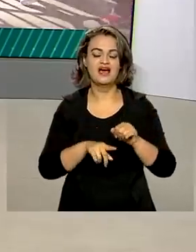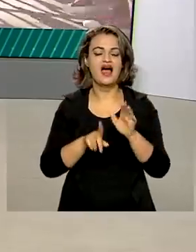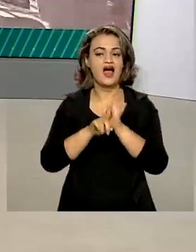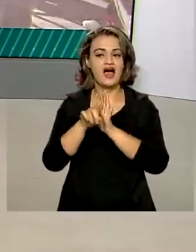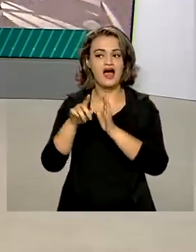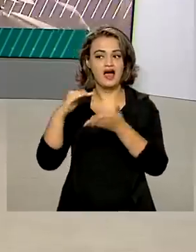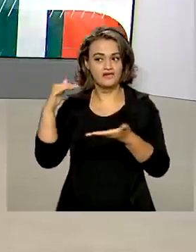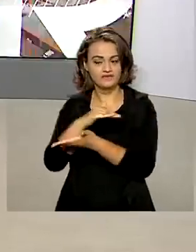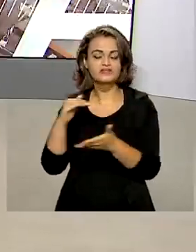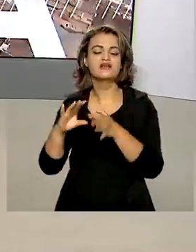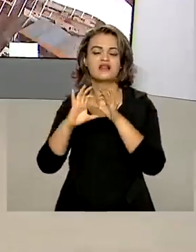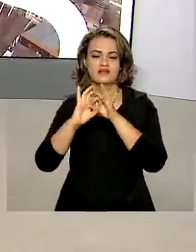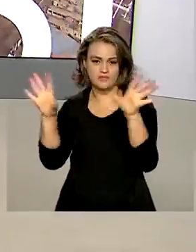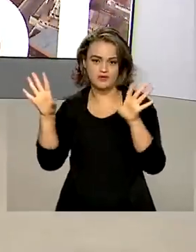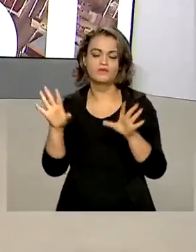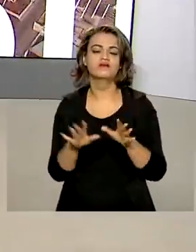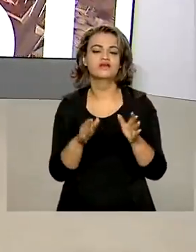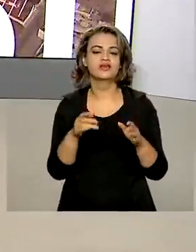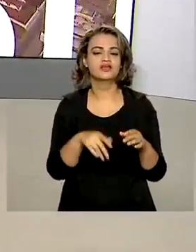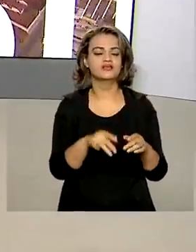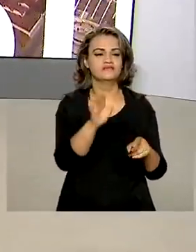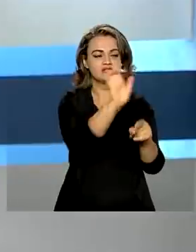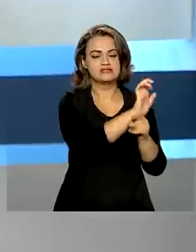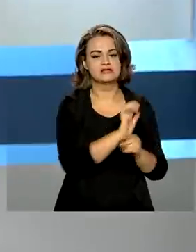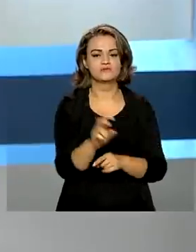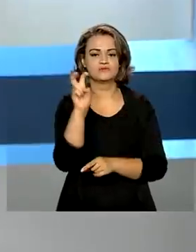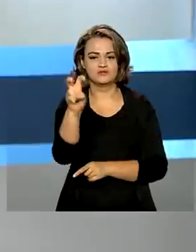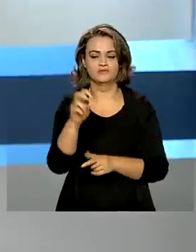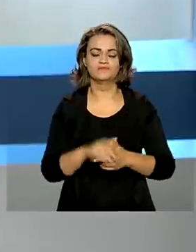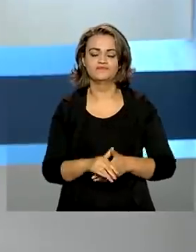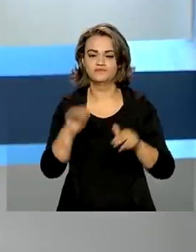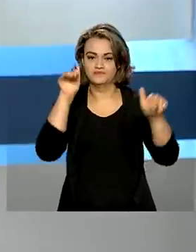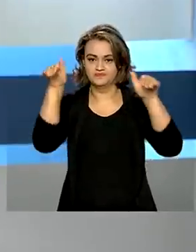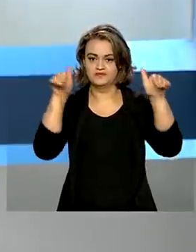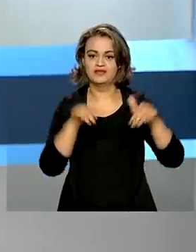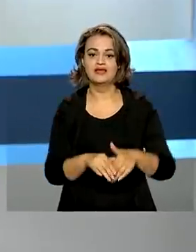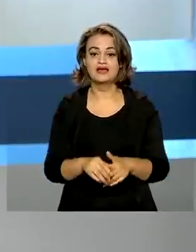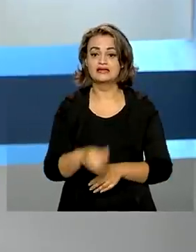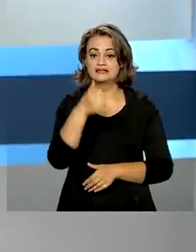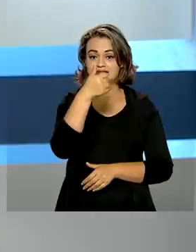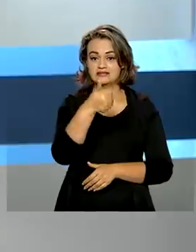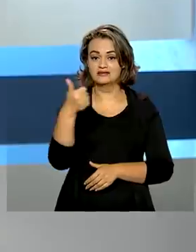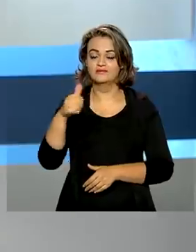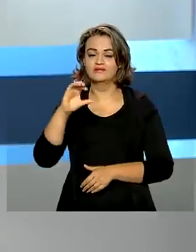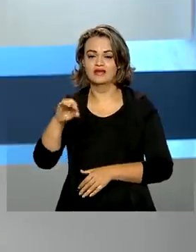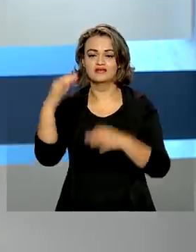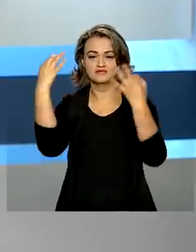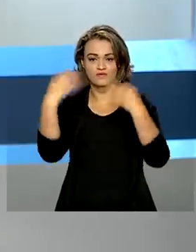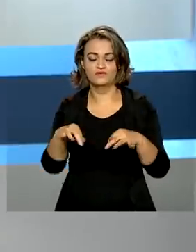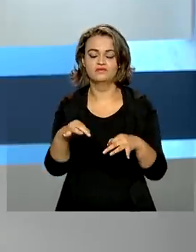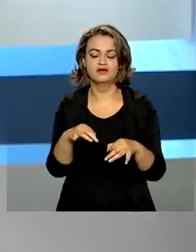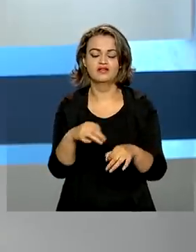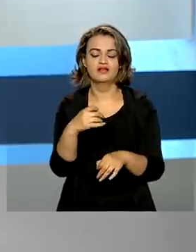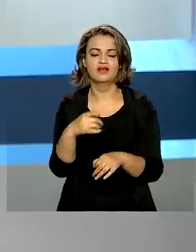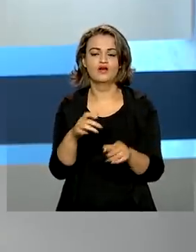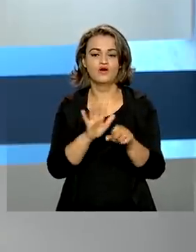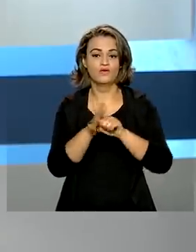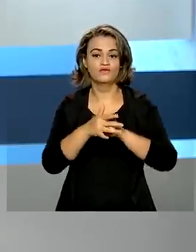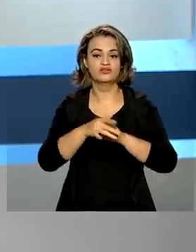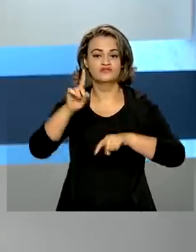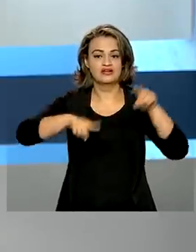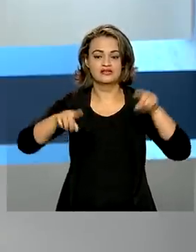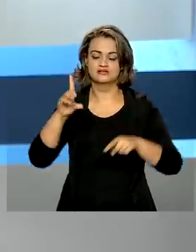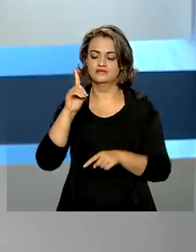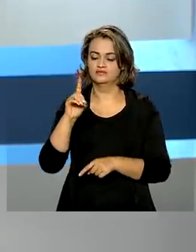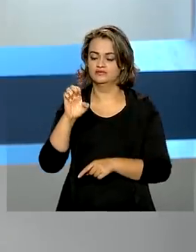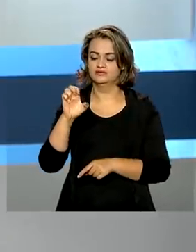autorizada pela Anvisa e será feita em cinco estados. E pelo menos 110 casos da variante Delta foram identificados